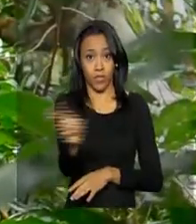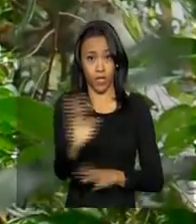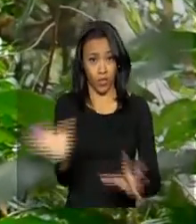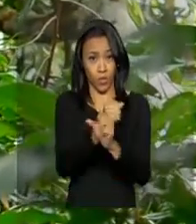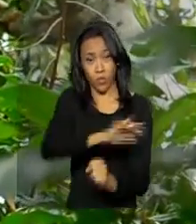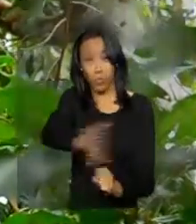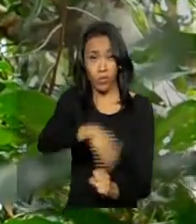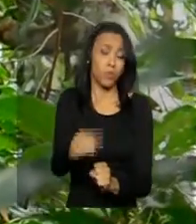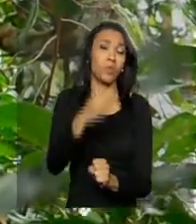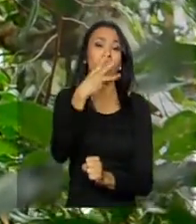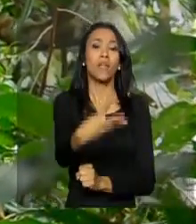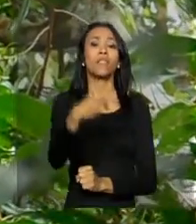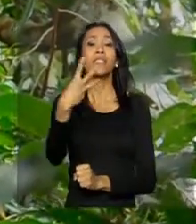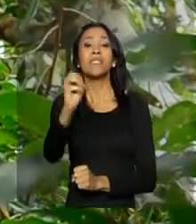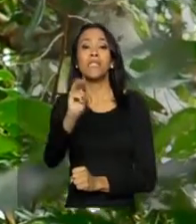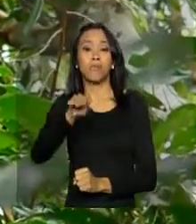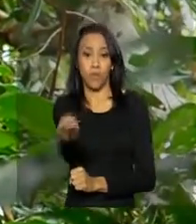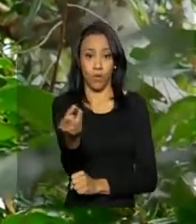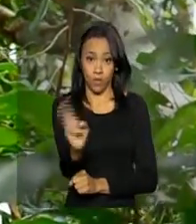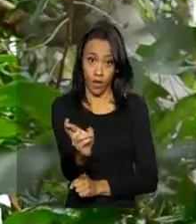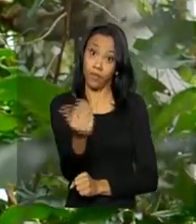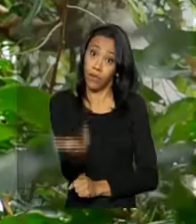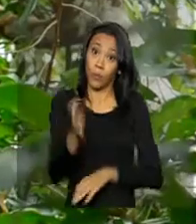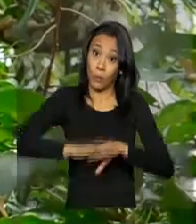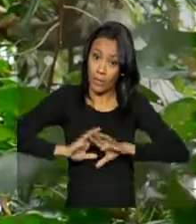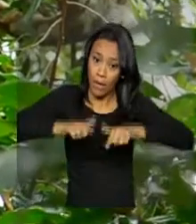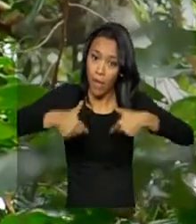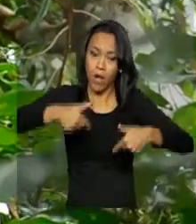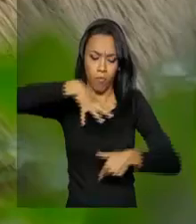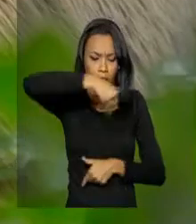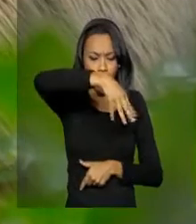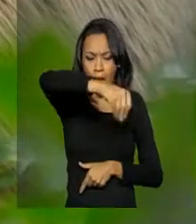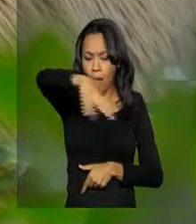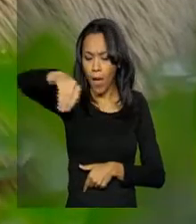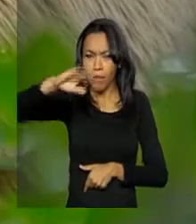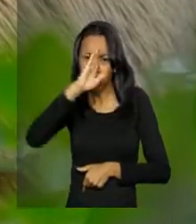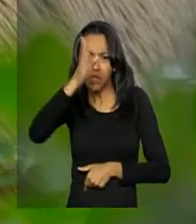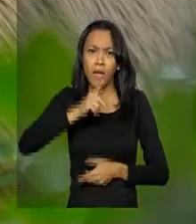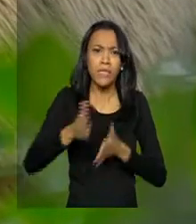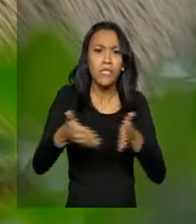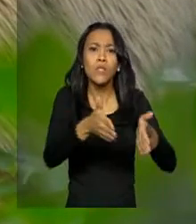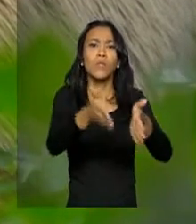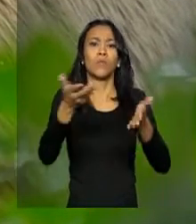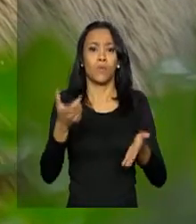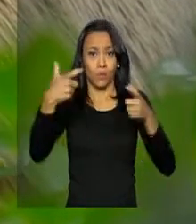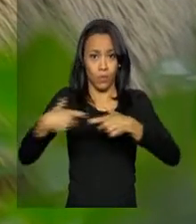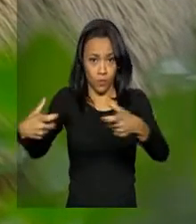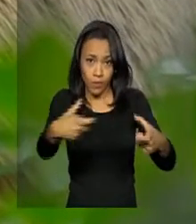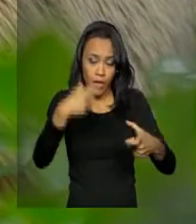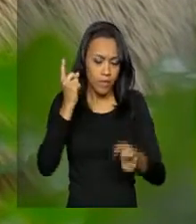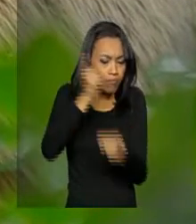um total de mais de R$ 330 milhões. O trabalho mapeia os principais rios navegáveis da região e